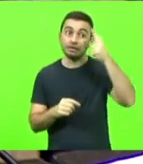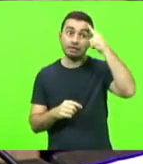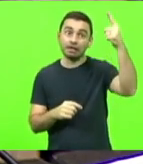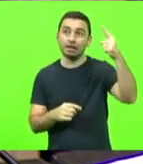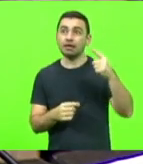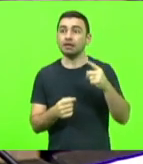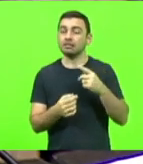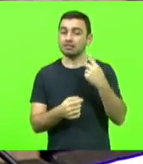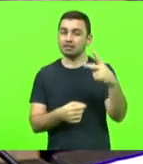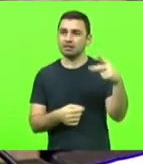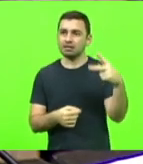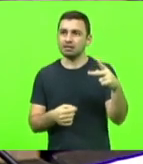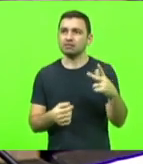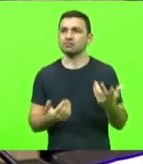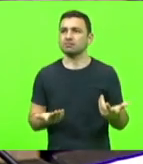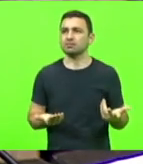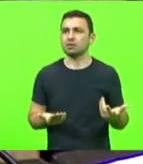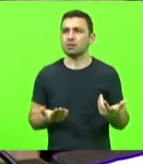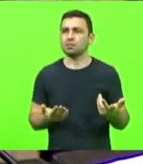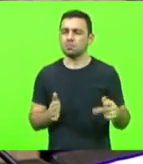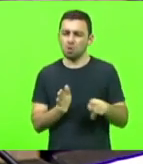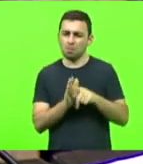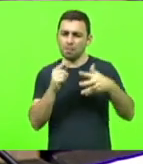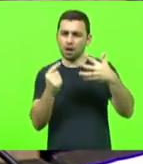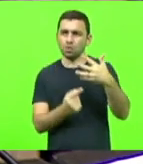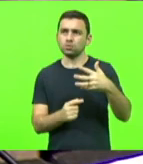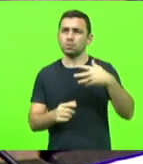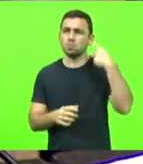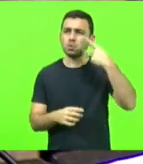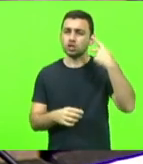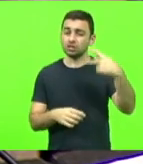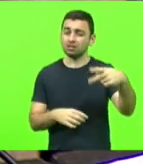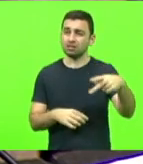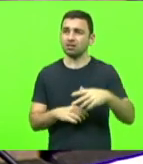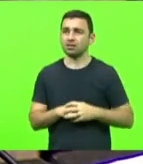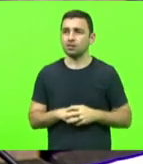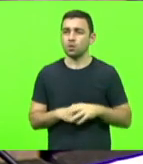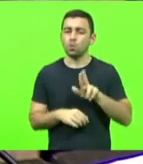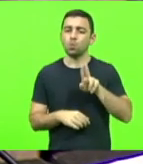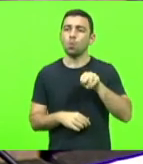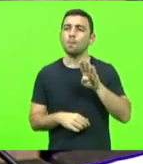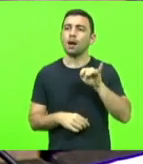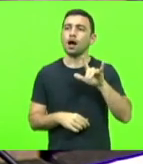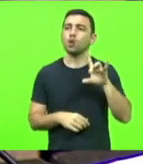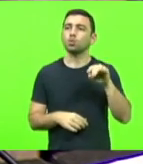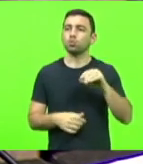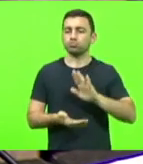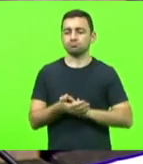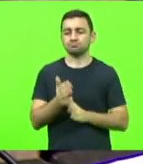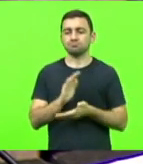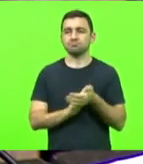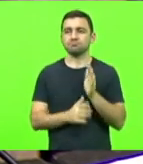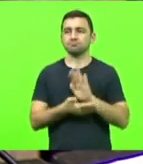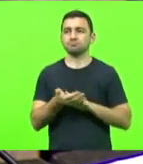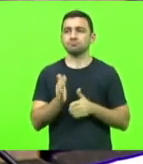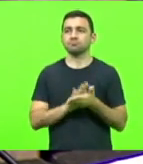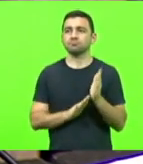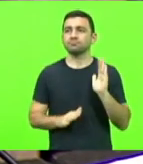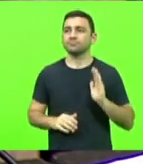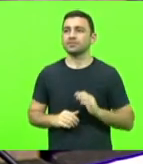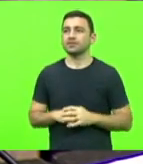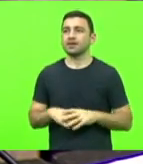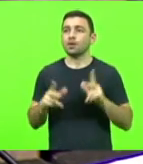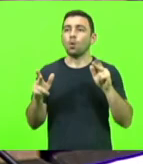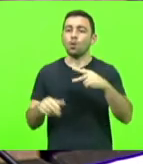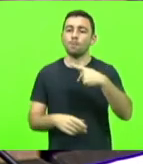às suas vãs pautas políticas, é isso que eles fazem, e o Ubaldo lava as mãos, como Pilatos, ó,